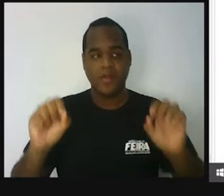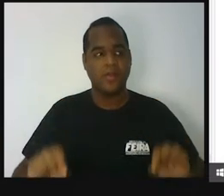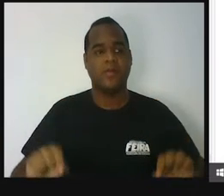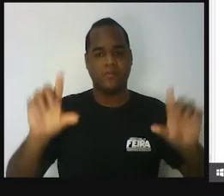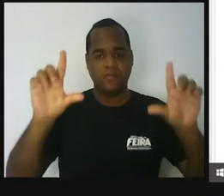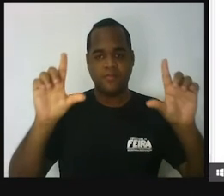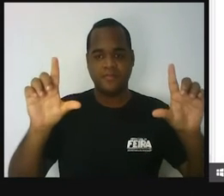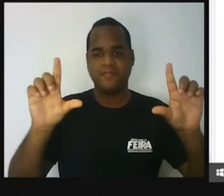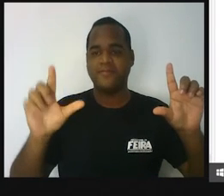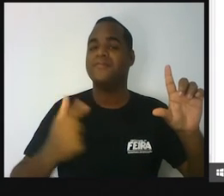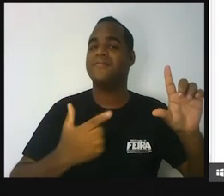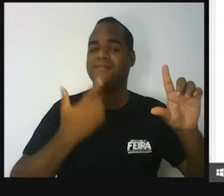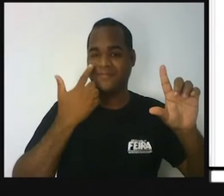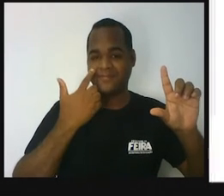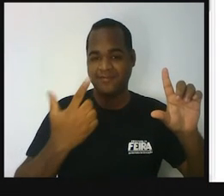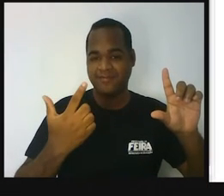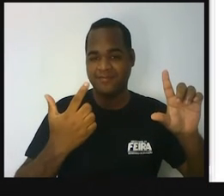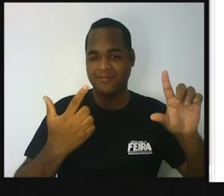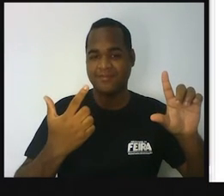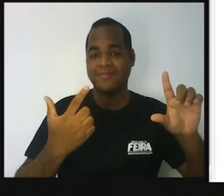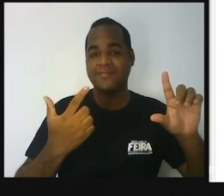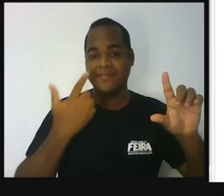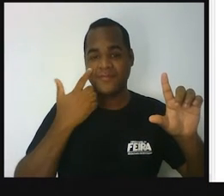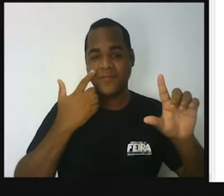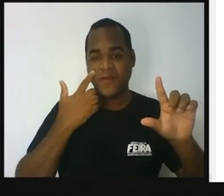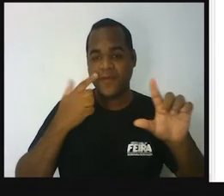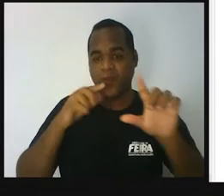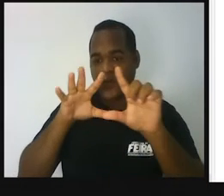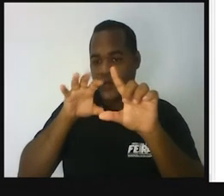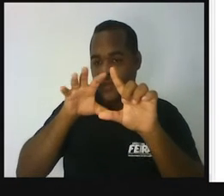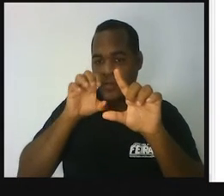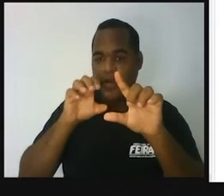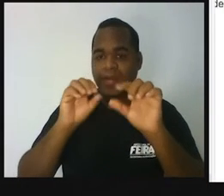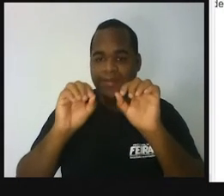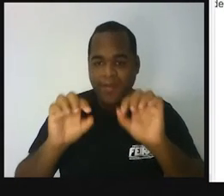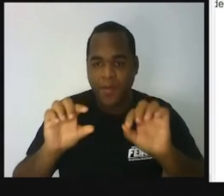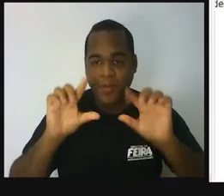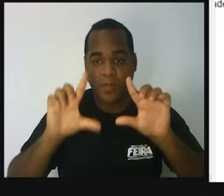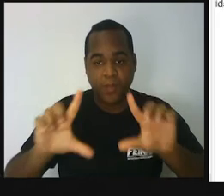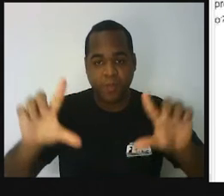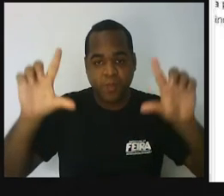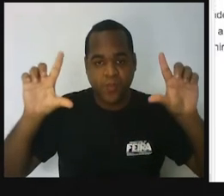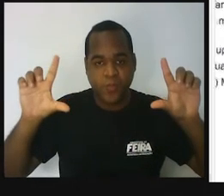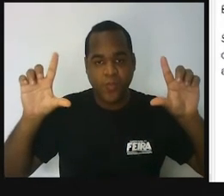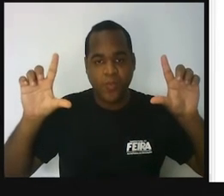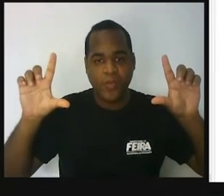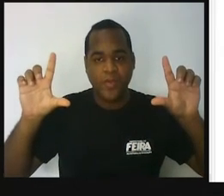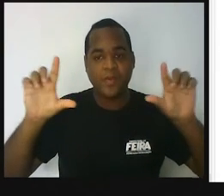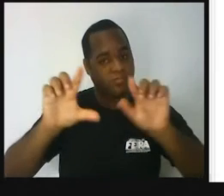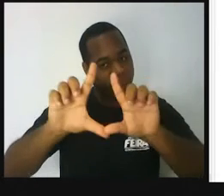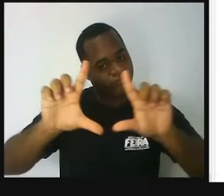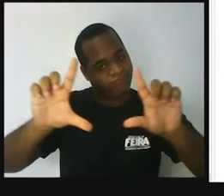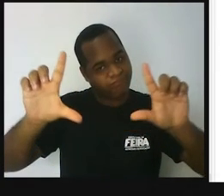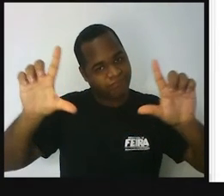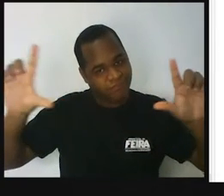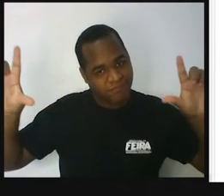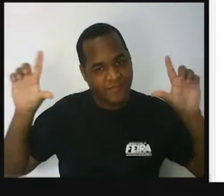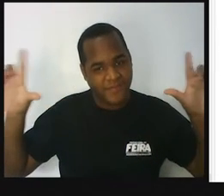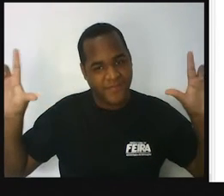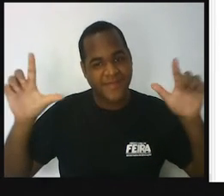Olha só o nosso quadro. Vou dar um zoom aqui para ficar um pouquinho maior para você ver. Vamos aumentar mais. Opa!